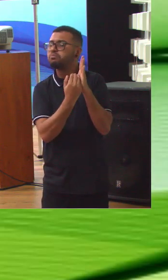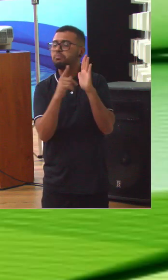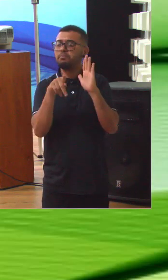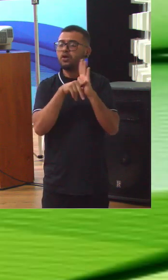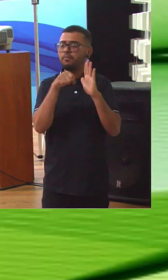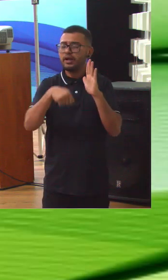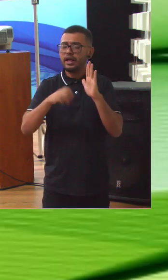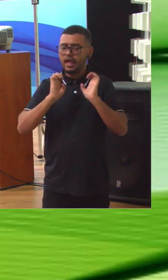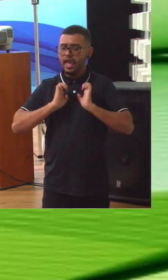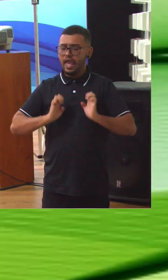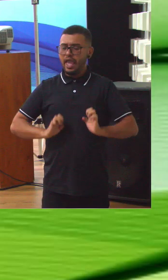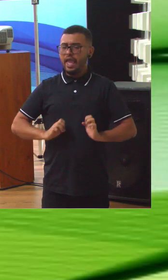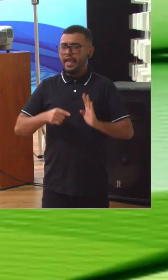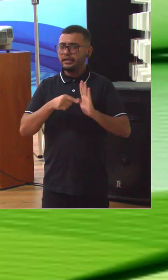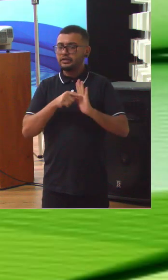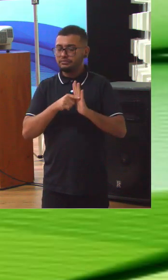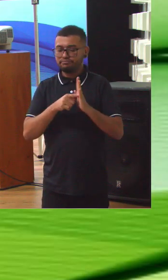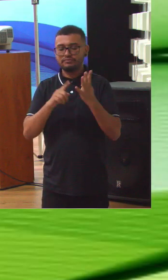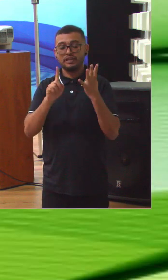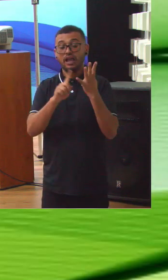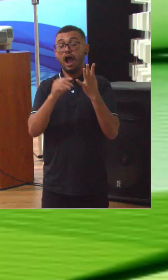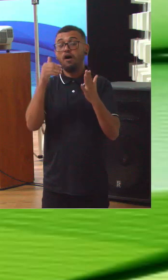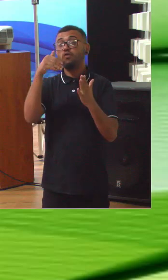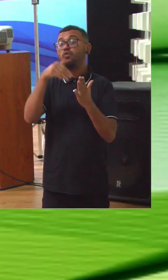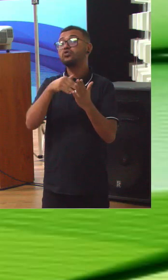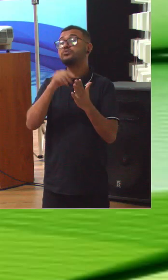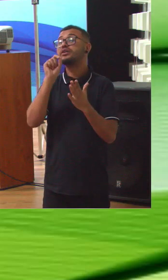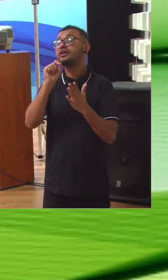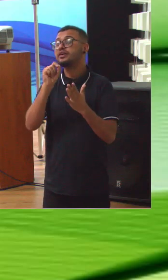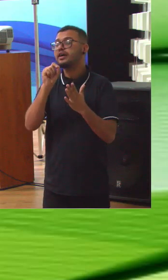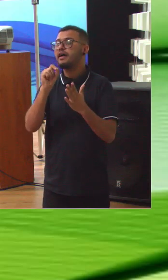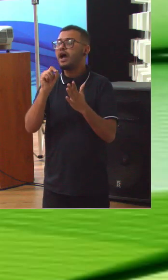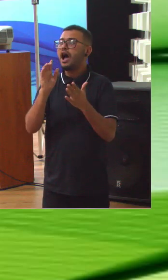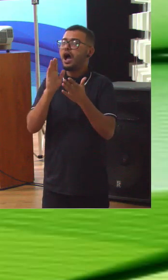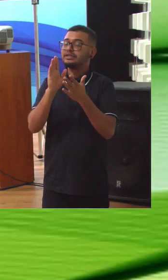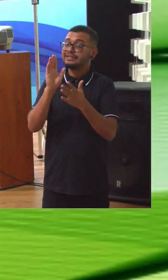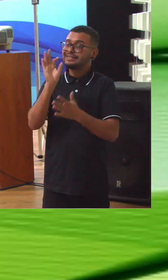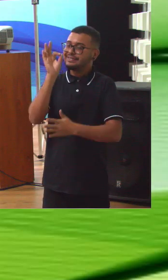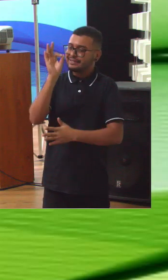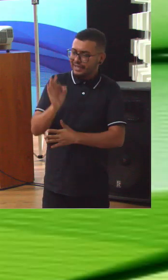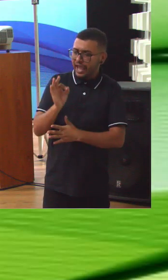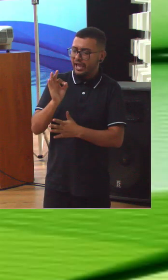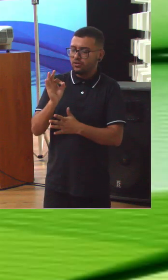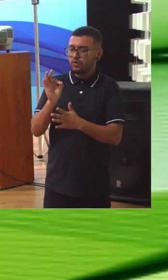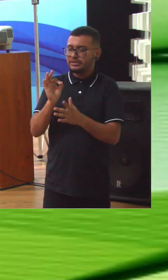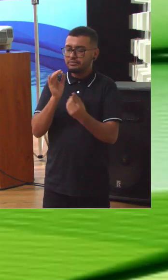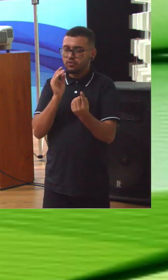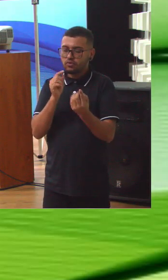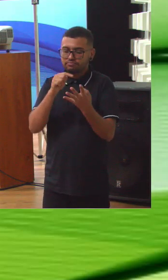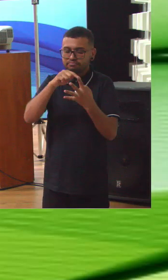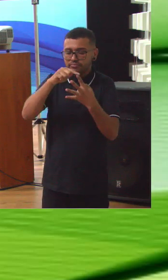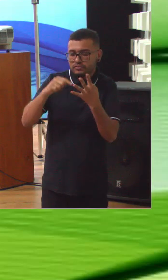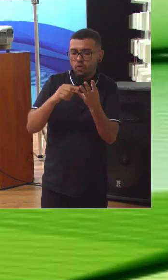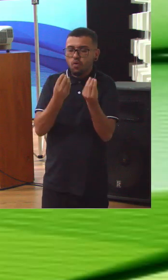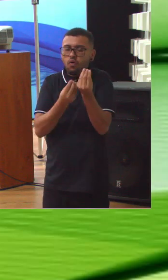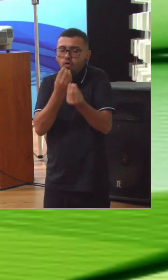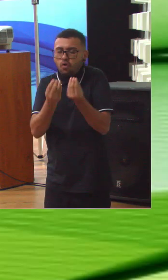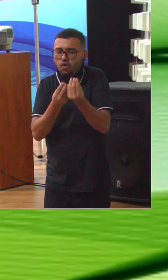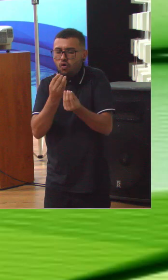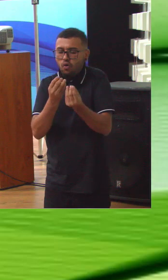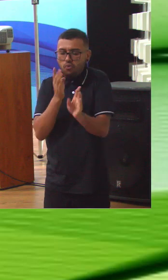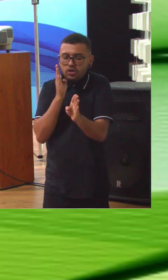monte de sub-questões e a quarta questão é se existem efetivamente medidas para identificação